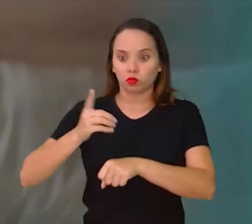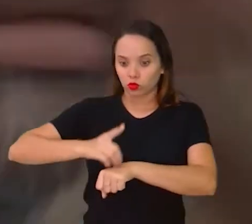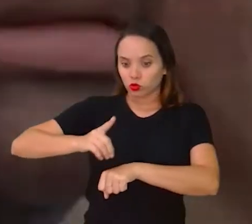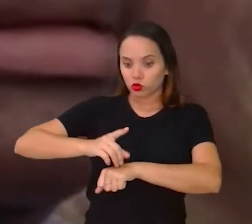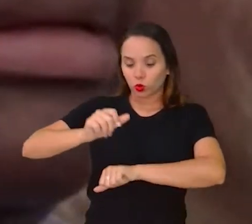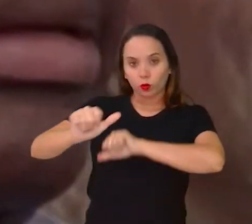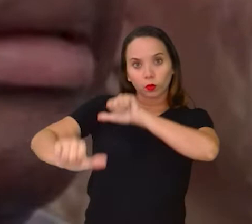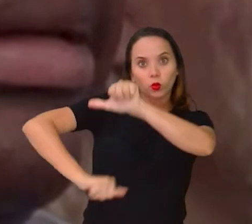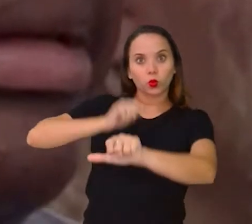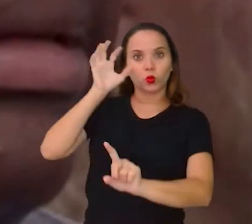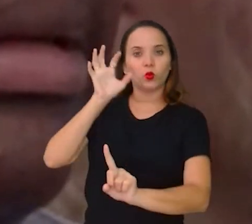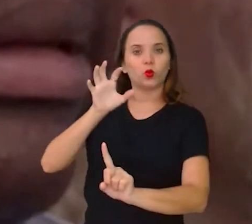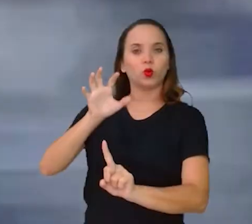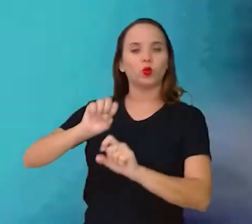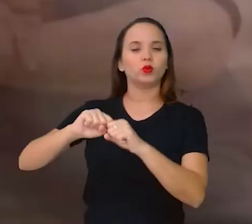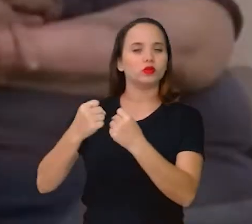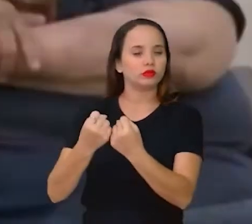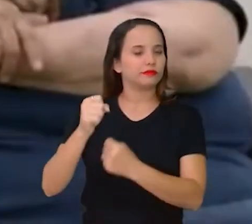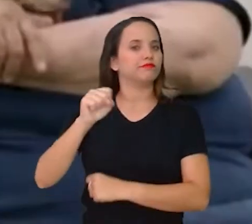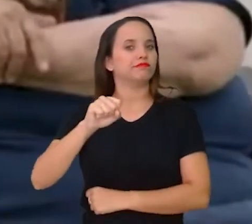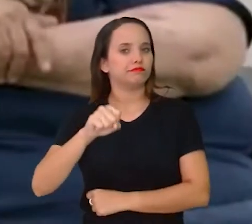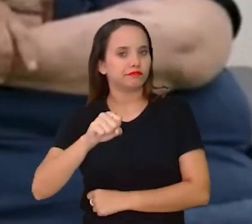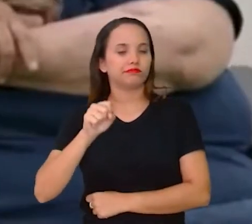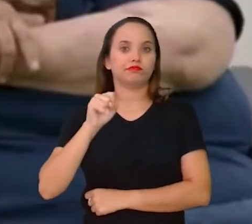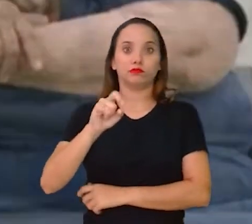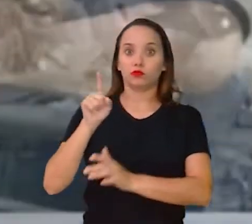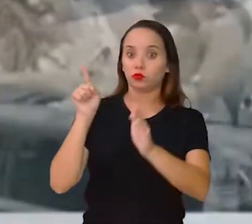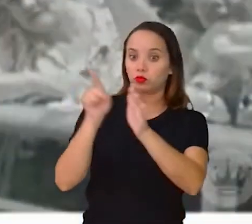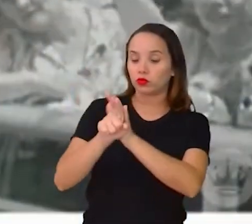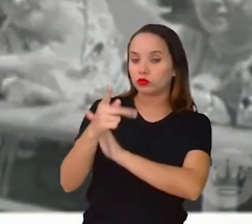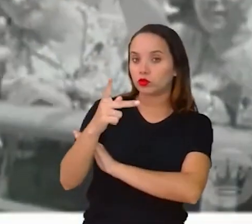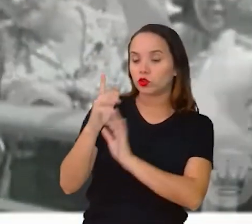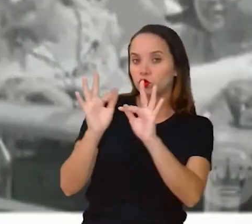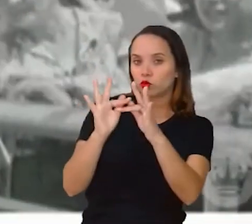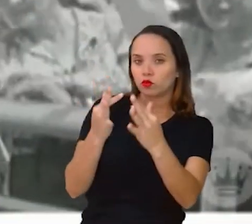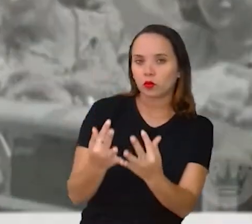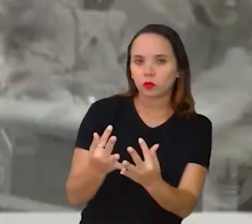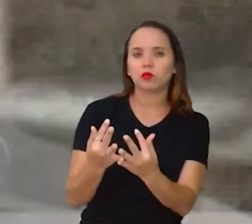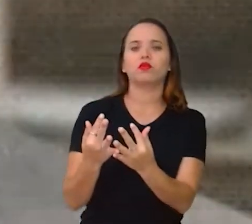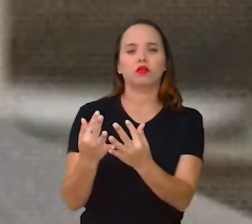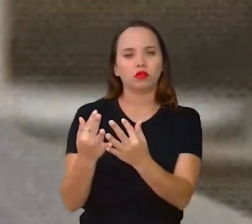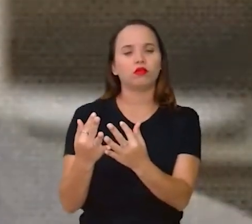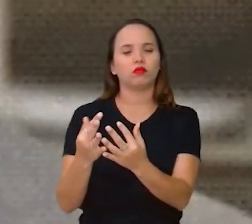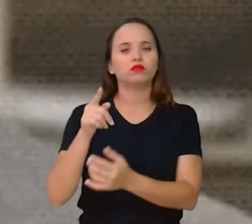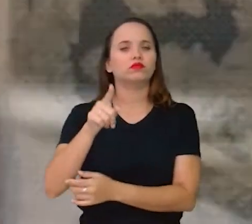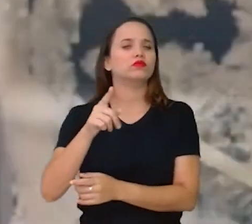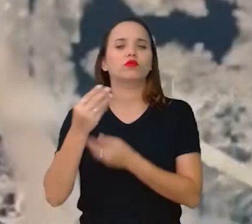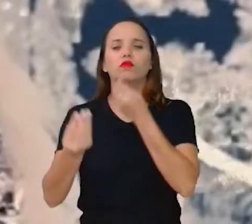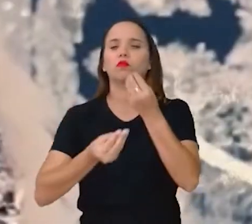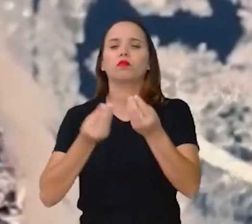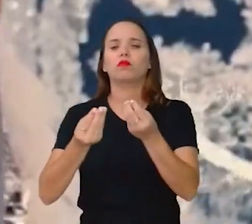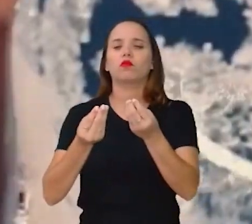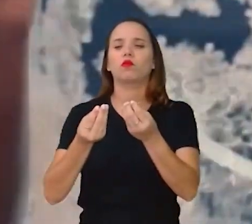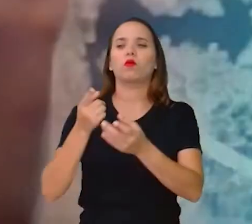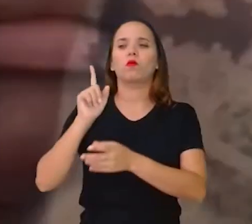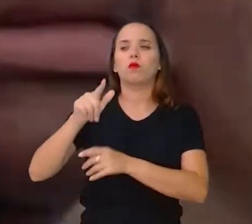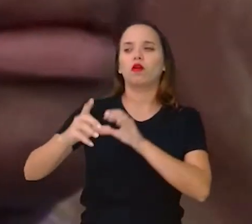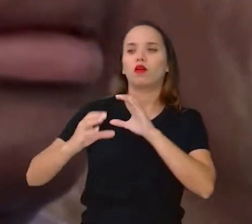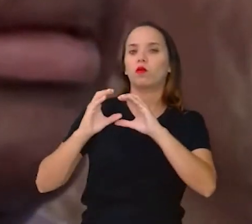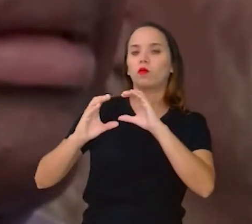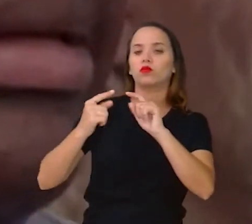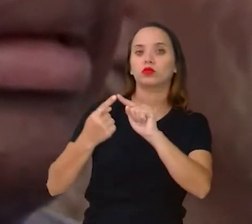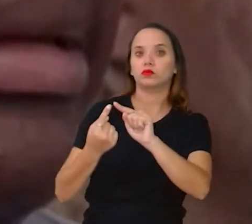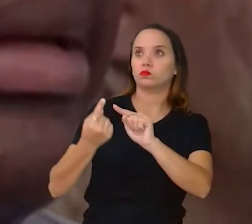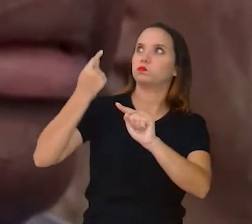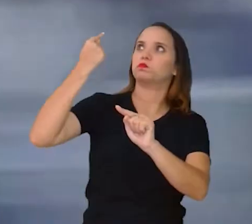sociedade? Isso mesmo. Se você perguntar aos seus avós, ao seu pai ou à sua mãe como eles se comunicavam,